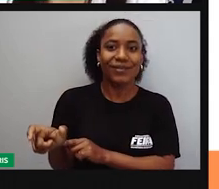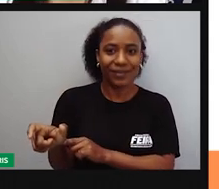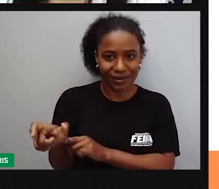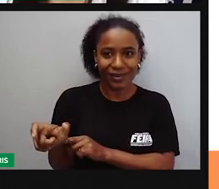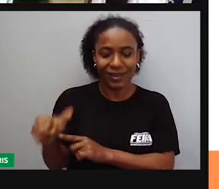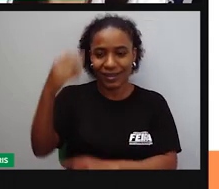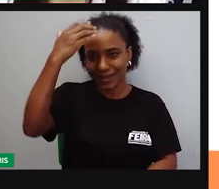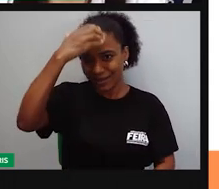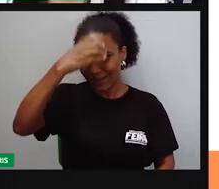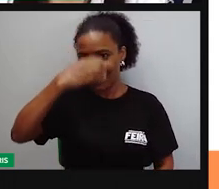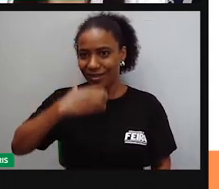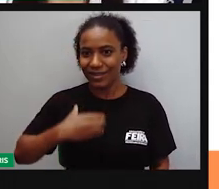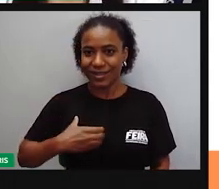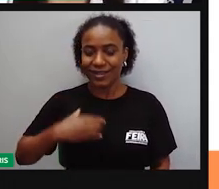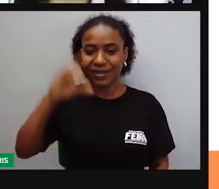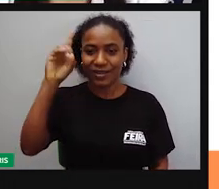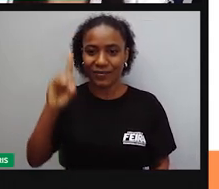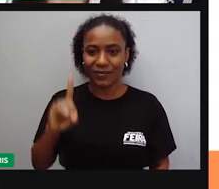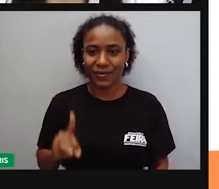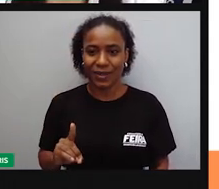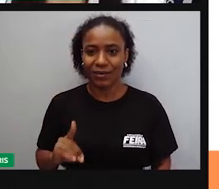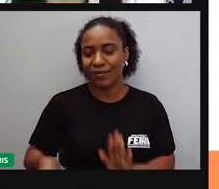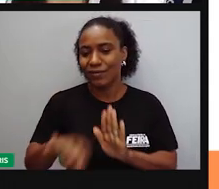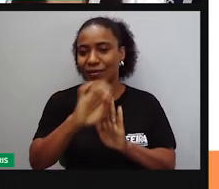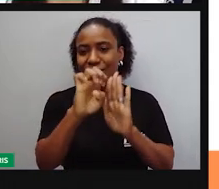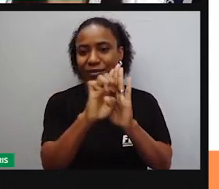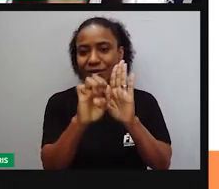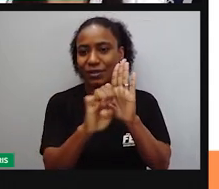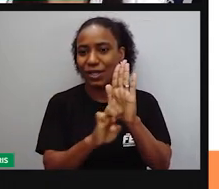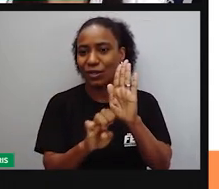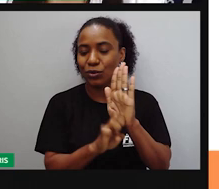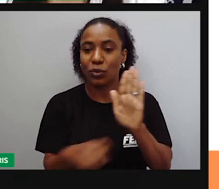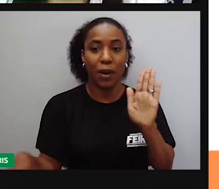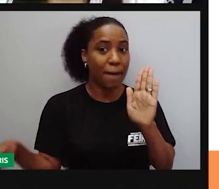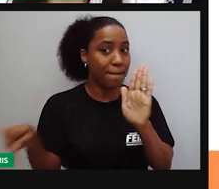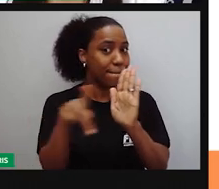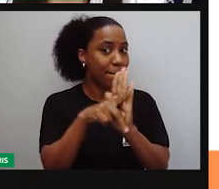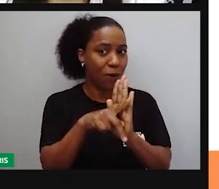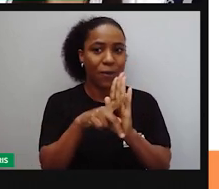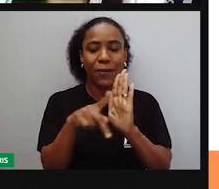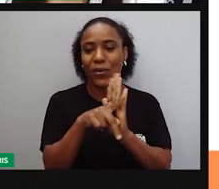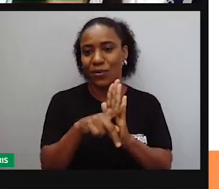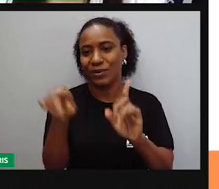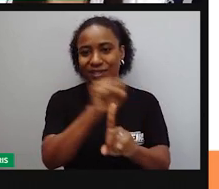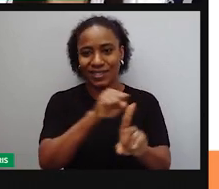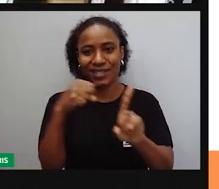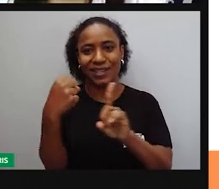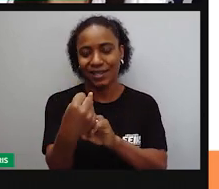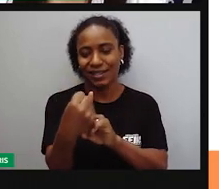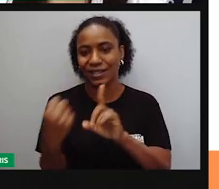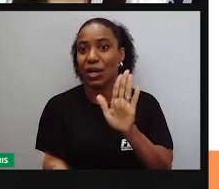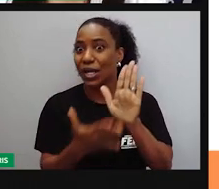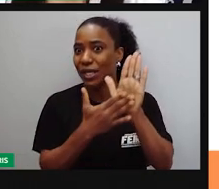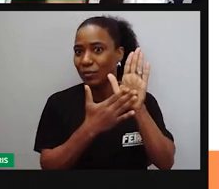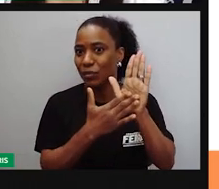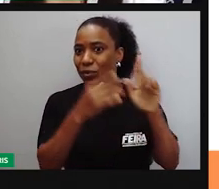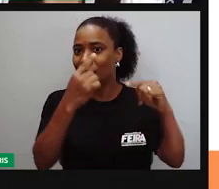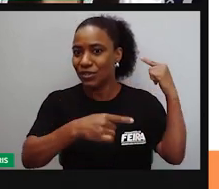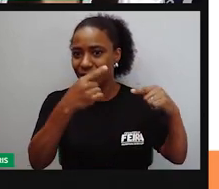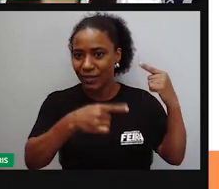de estatutos pertencentes a uma comunidade politicamente e socialmente articulada.